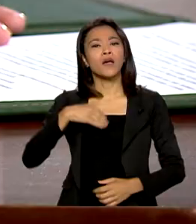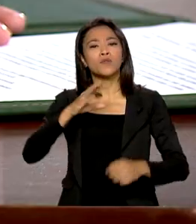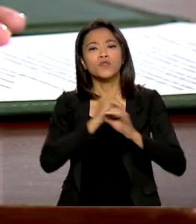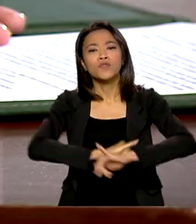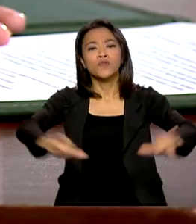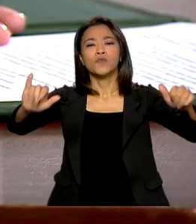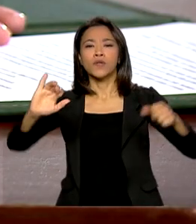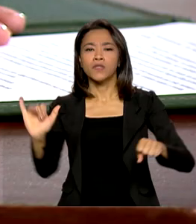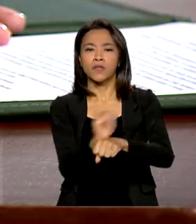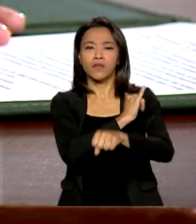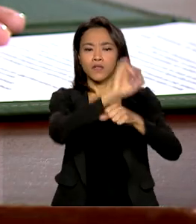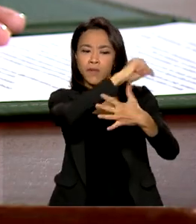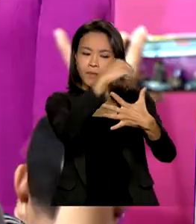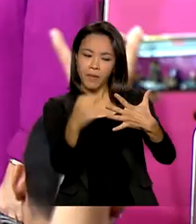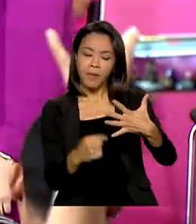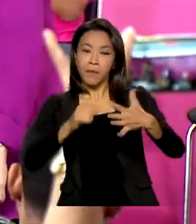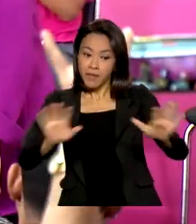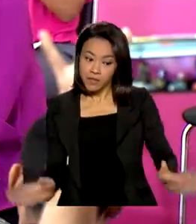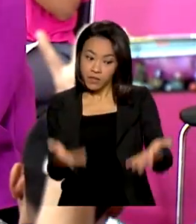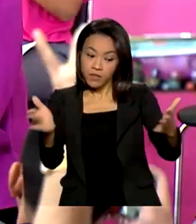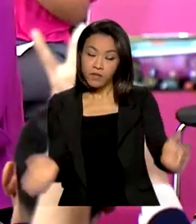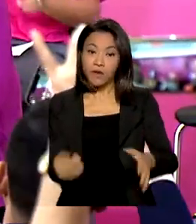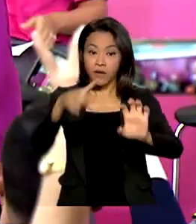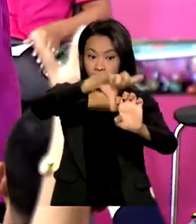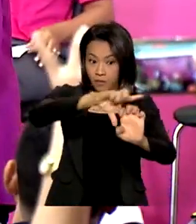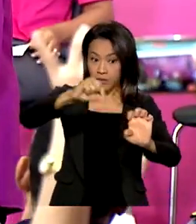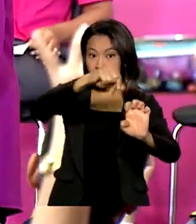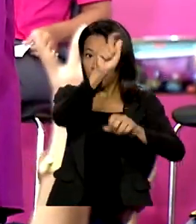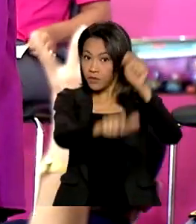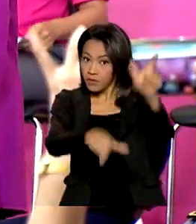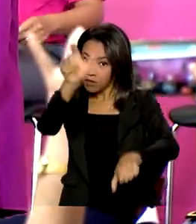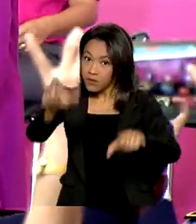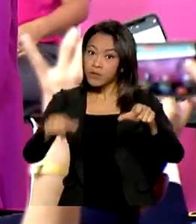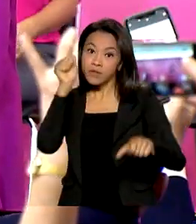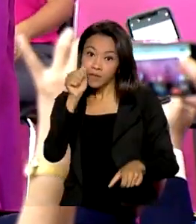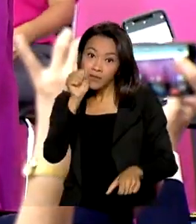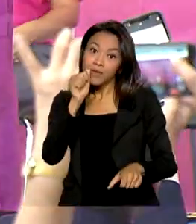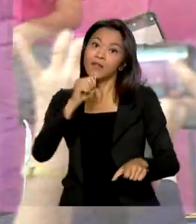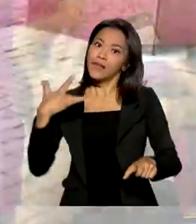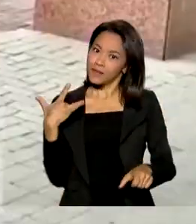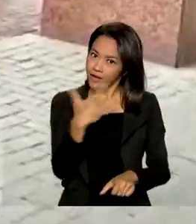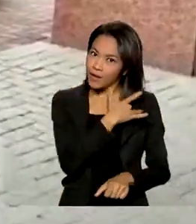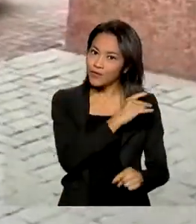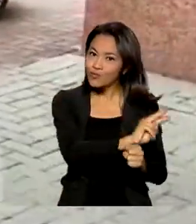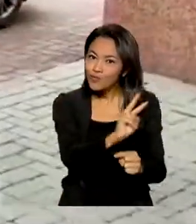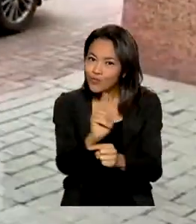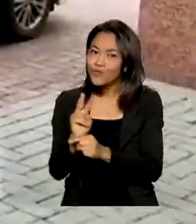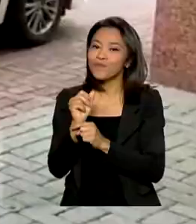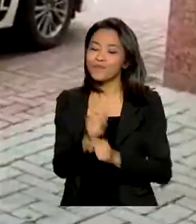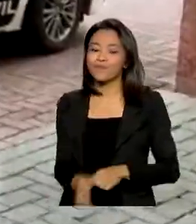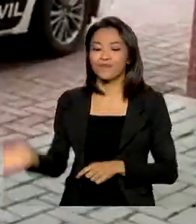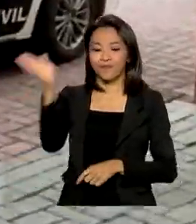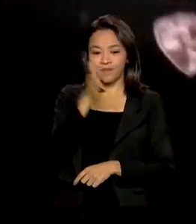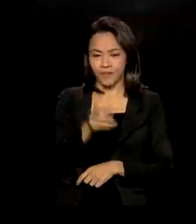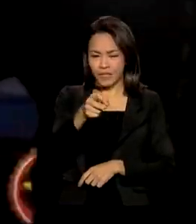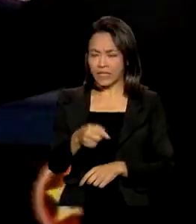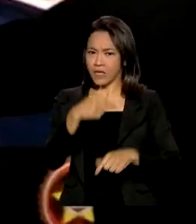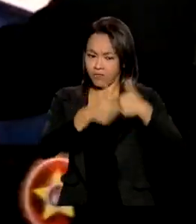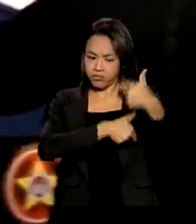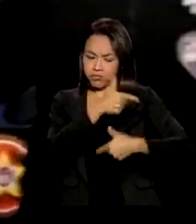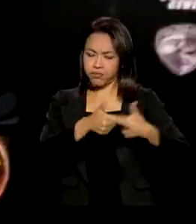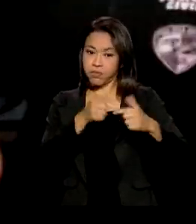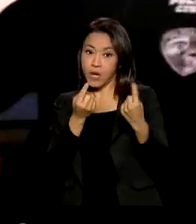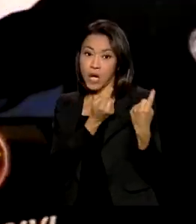incentivar o empreendedorismo feminino e promover a saúde delas. Operação de combate à violência